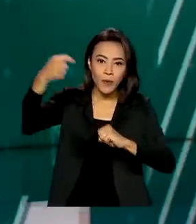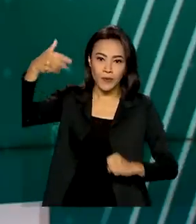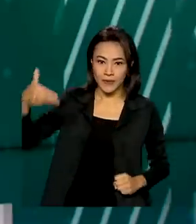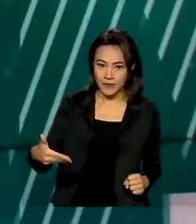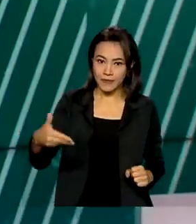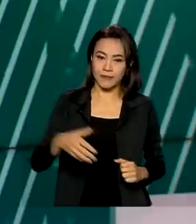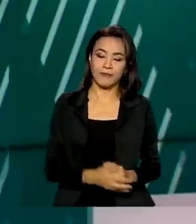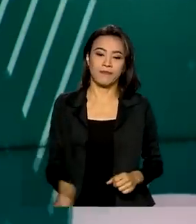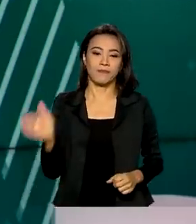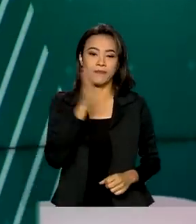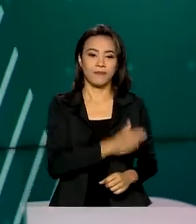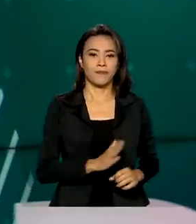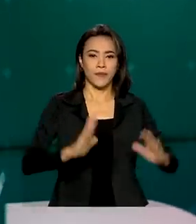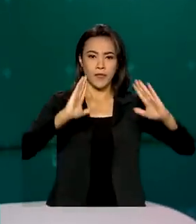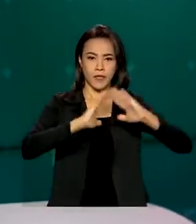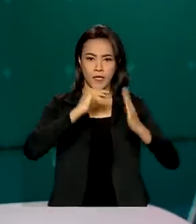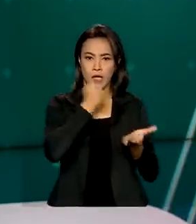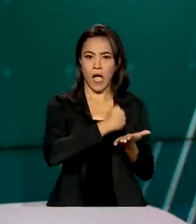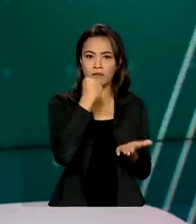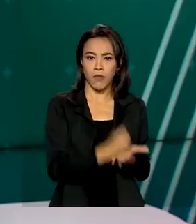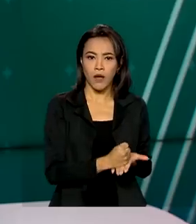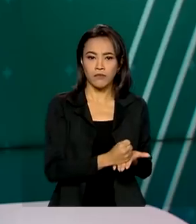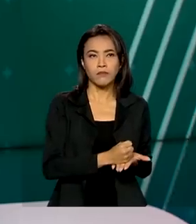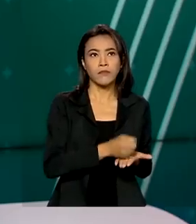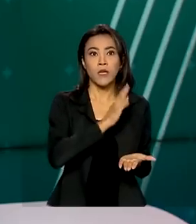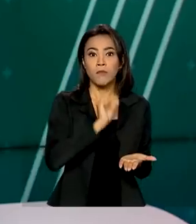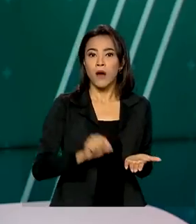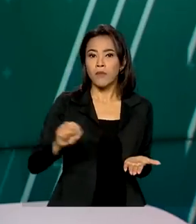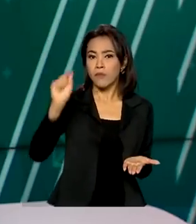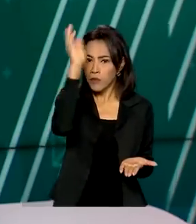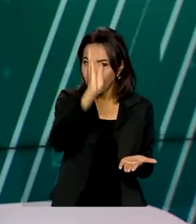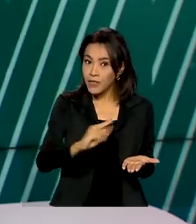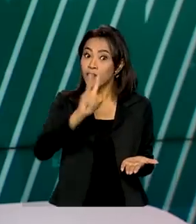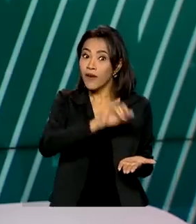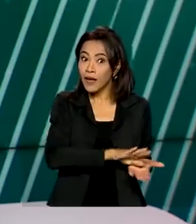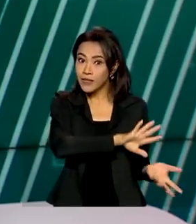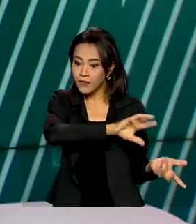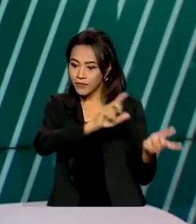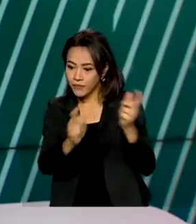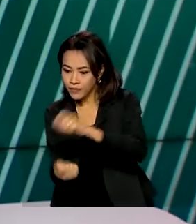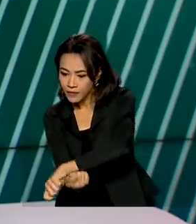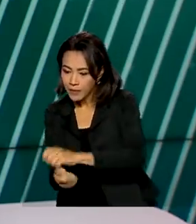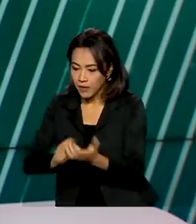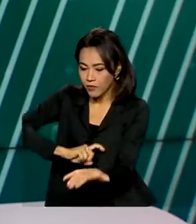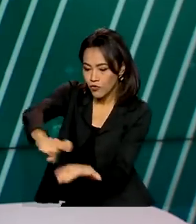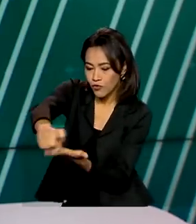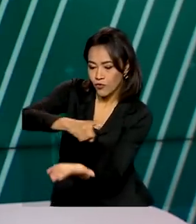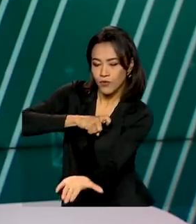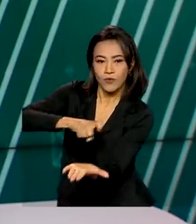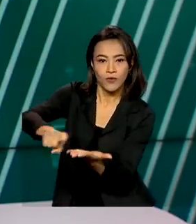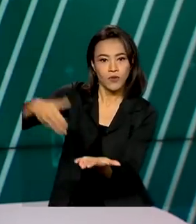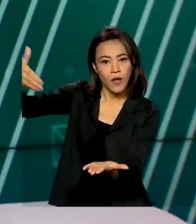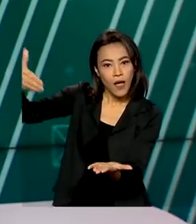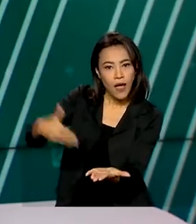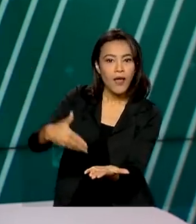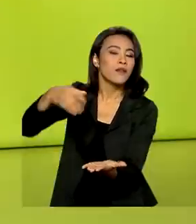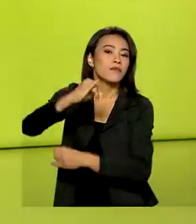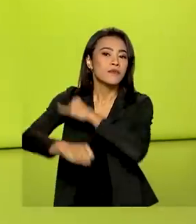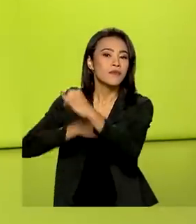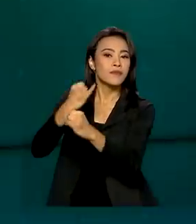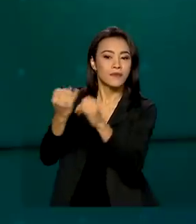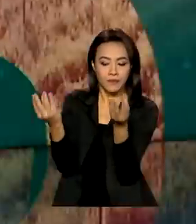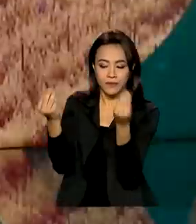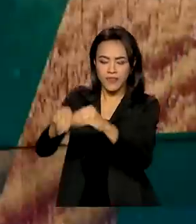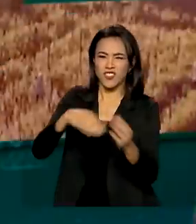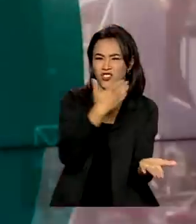Os cartórios de todo o país vão ser digitalizados. É o Serviço Eletrônico de Registros Públicos, que vai eliminar